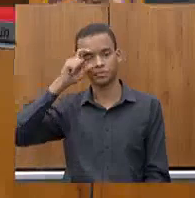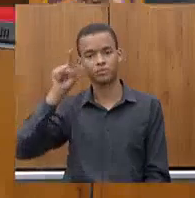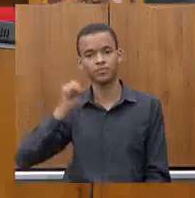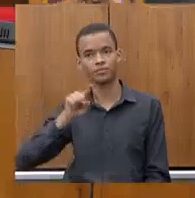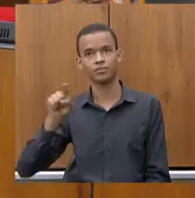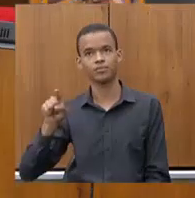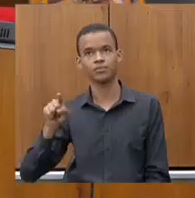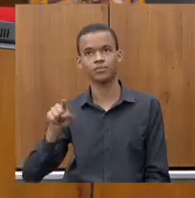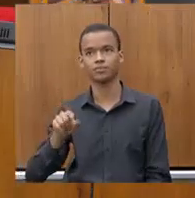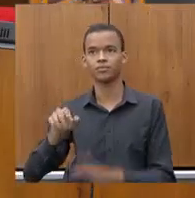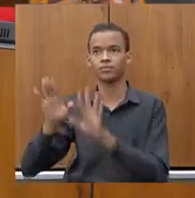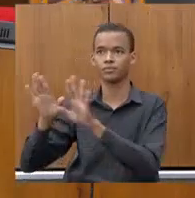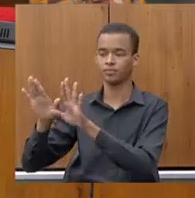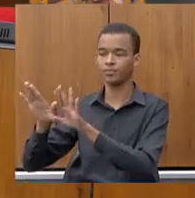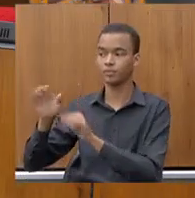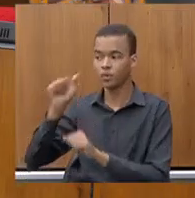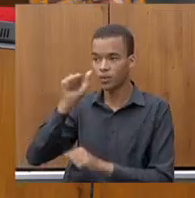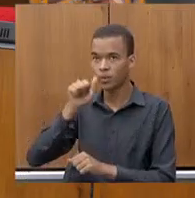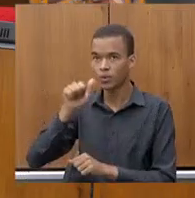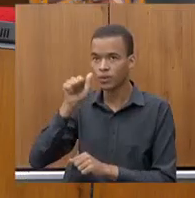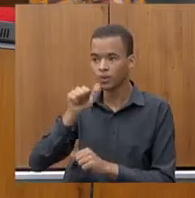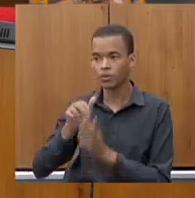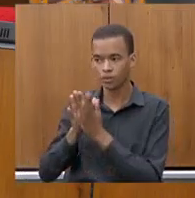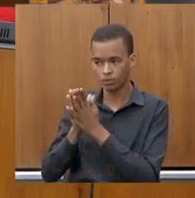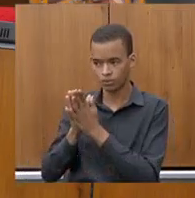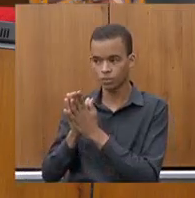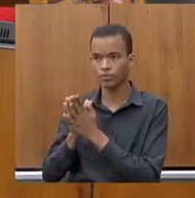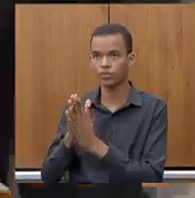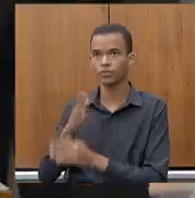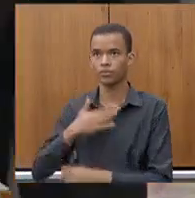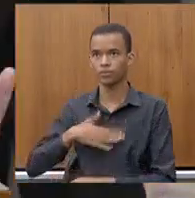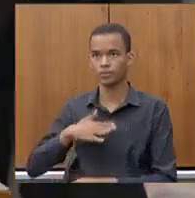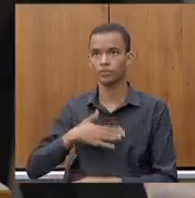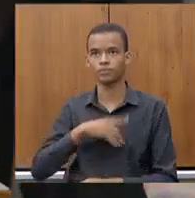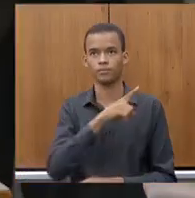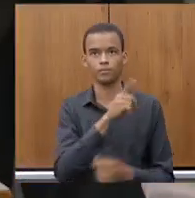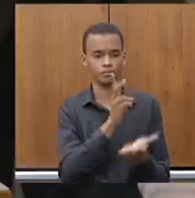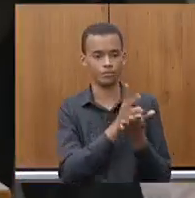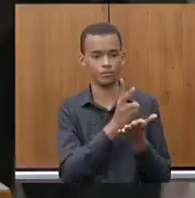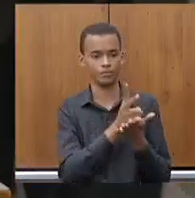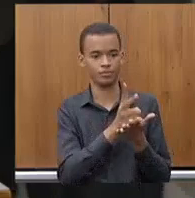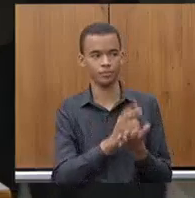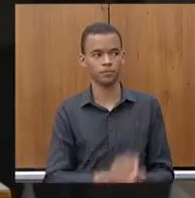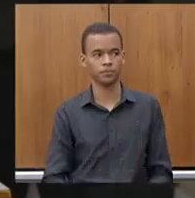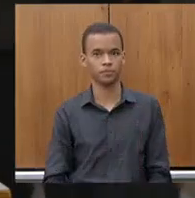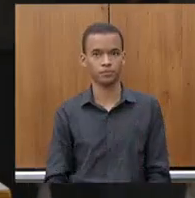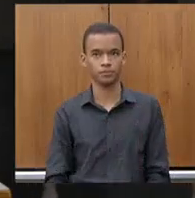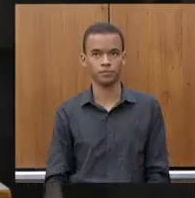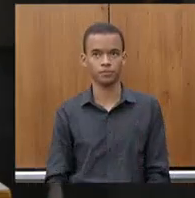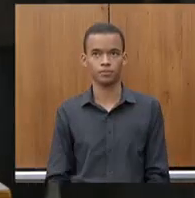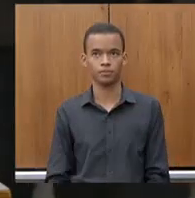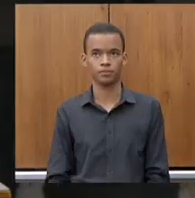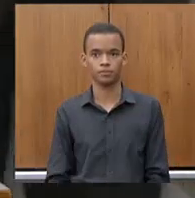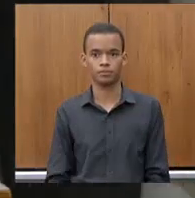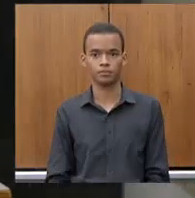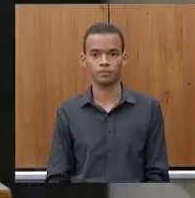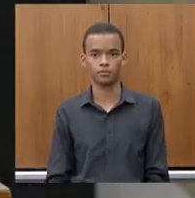Deputada, por favor, ele está fazendo uso da palavra. Bom, presidente, sem mais. Perfeito.